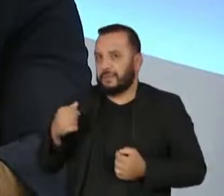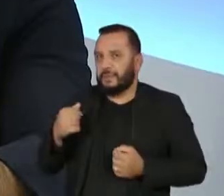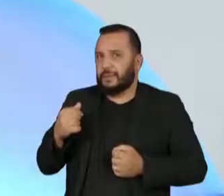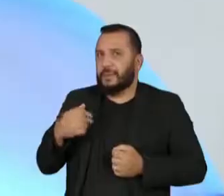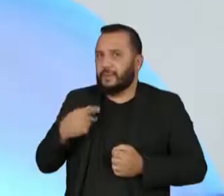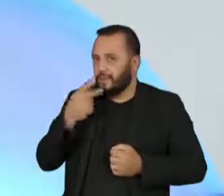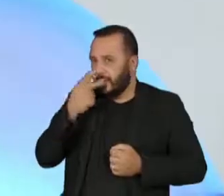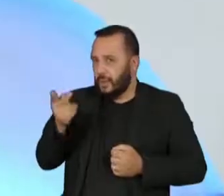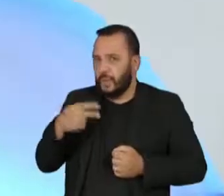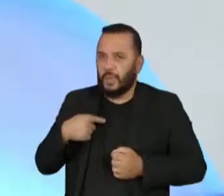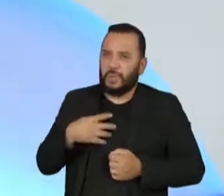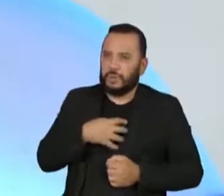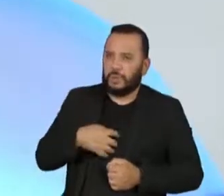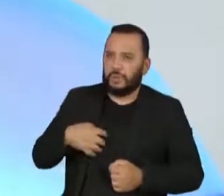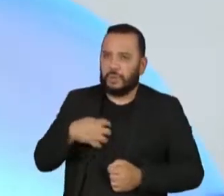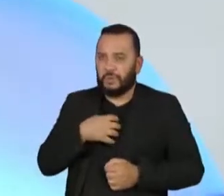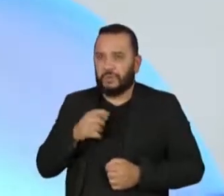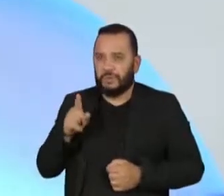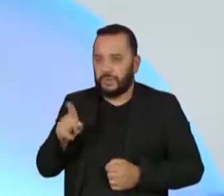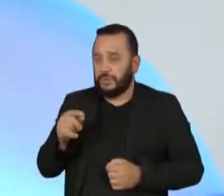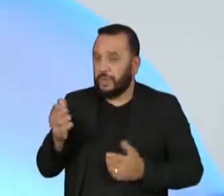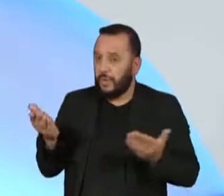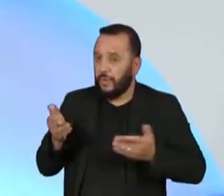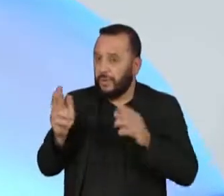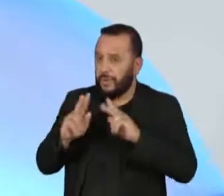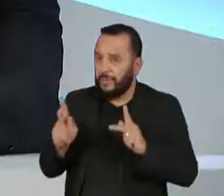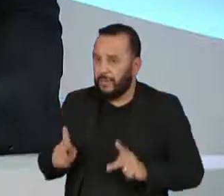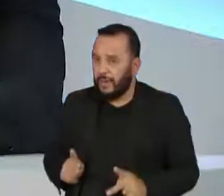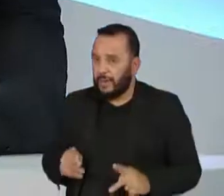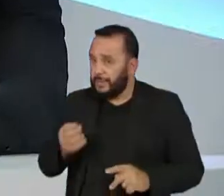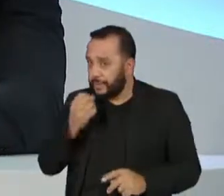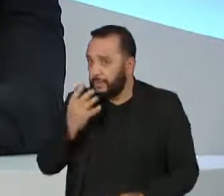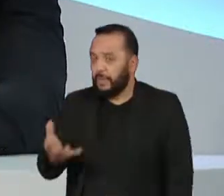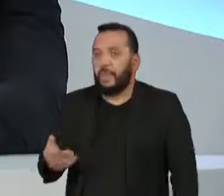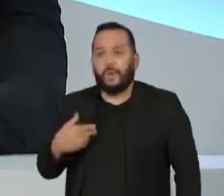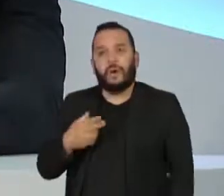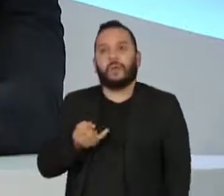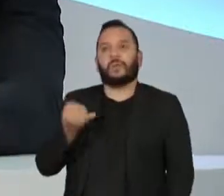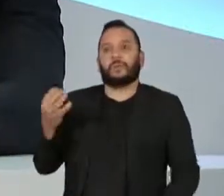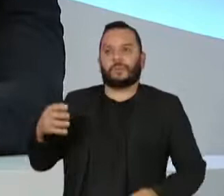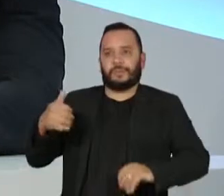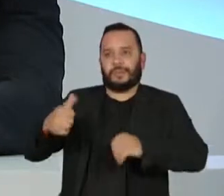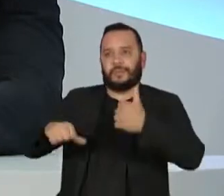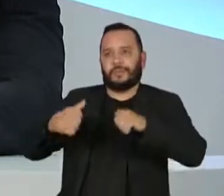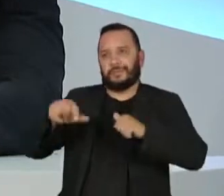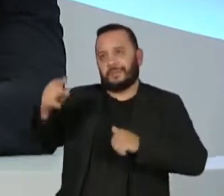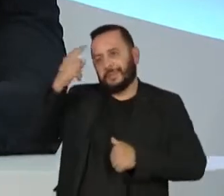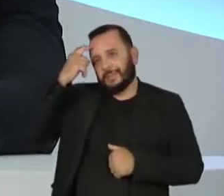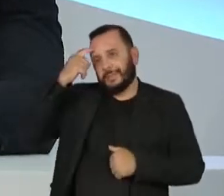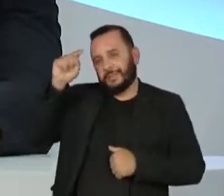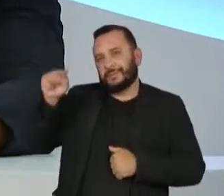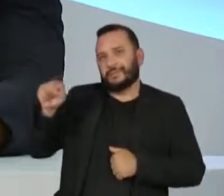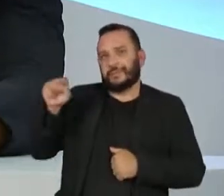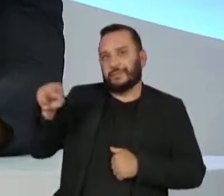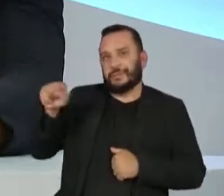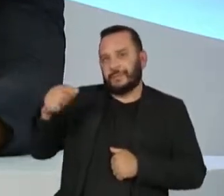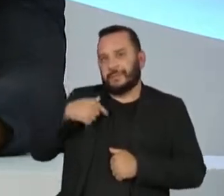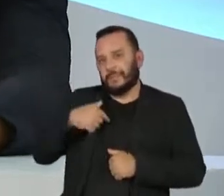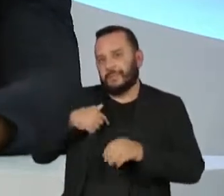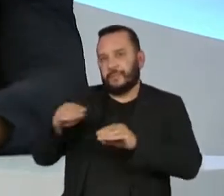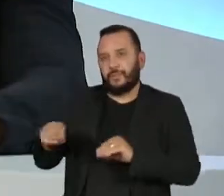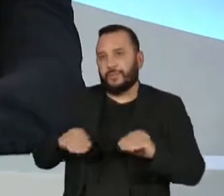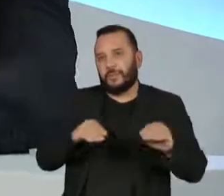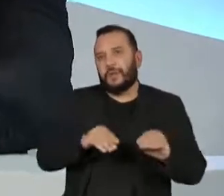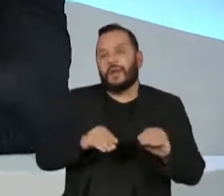esse mal-estar. Esse mal-estar foi desfeito, o ambiente está bom, alguns analistas até cravavam que o senhor poderia migrar para a União